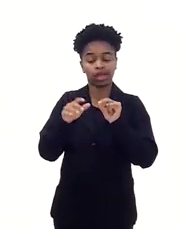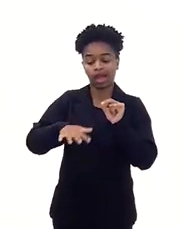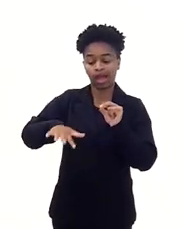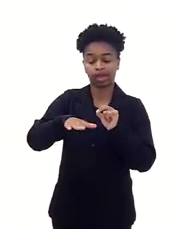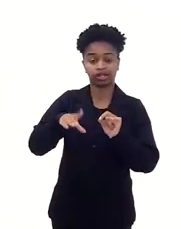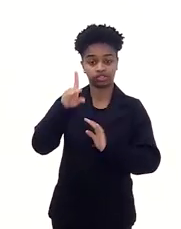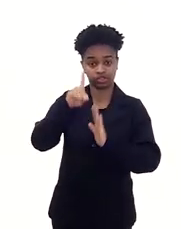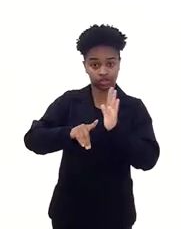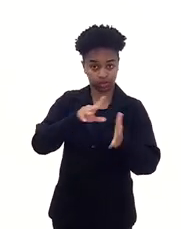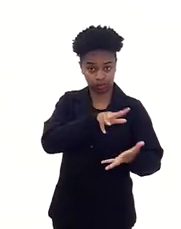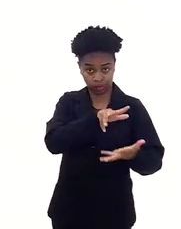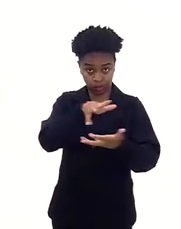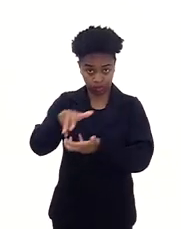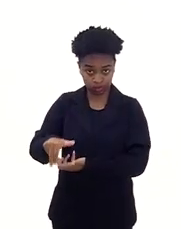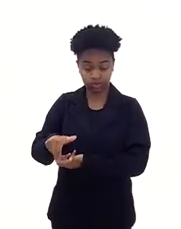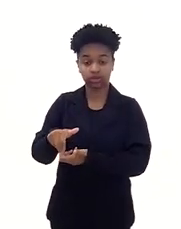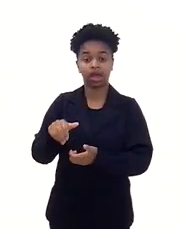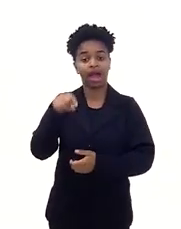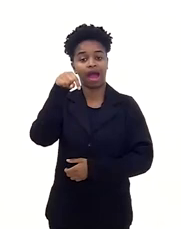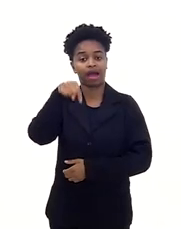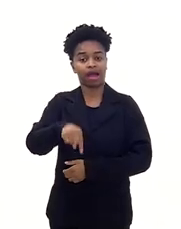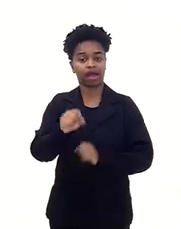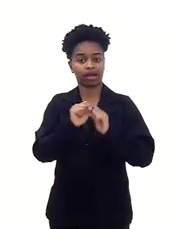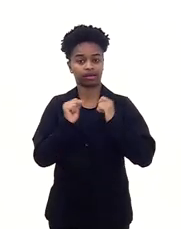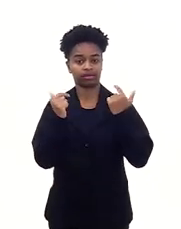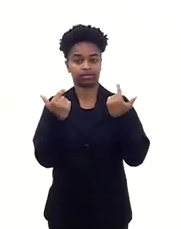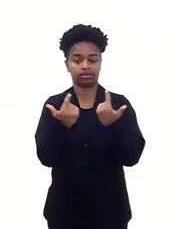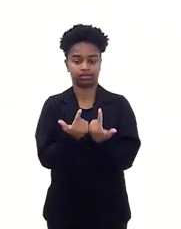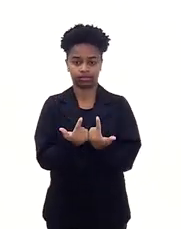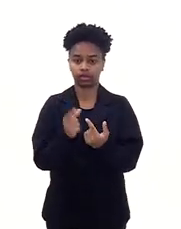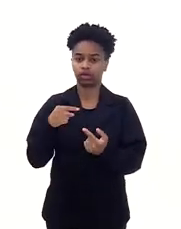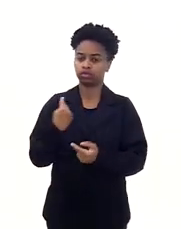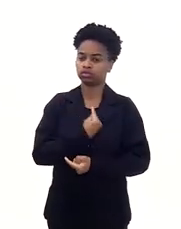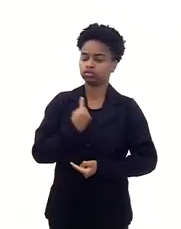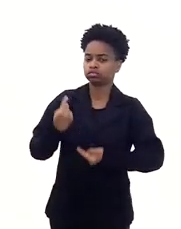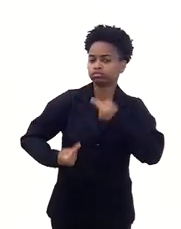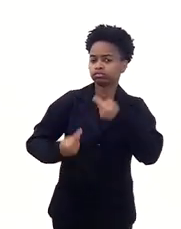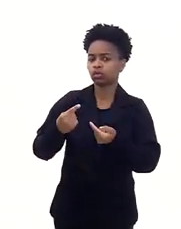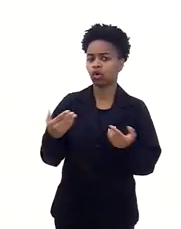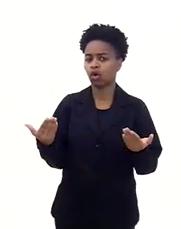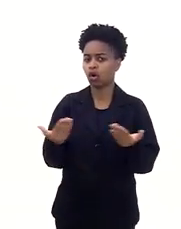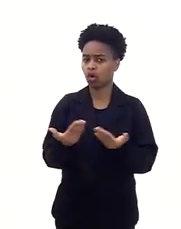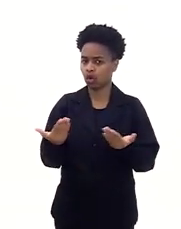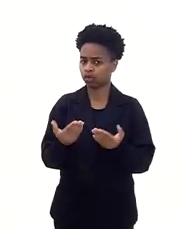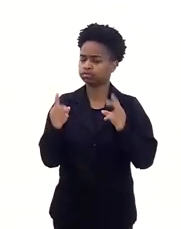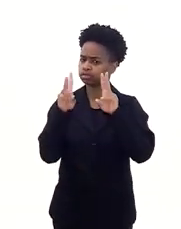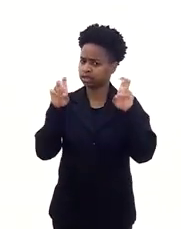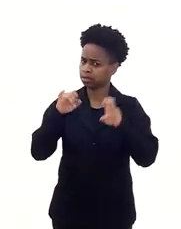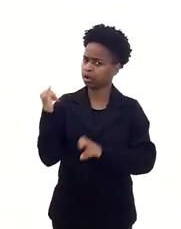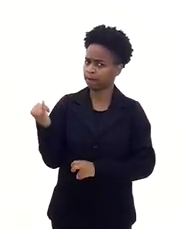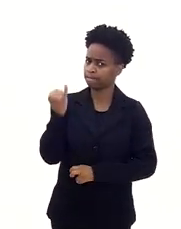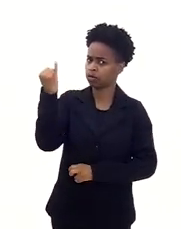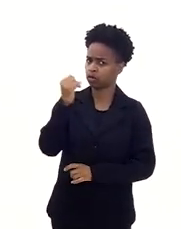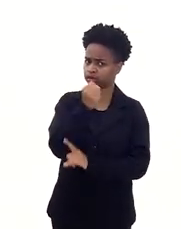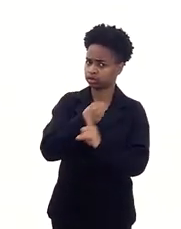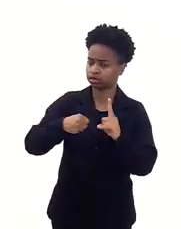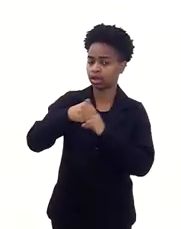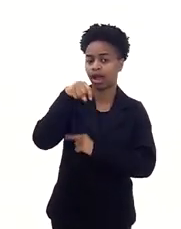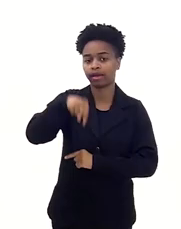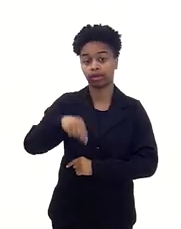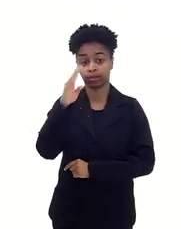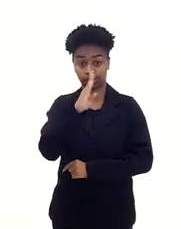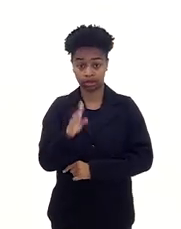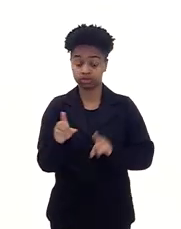ao universo do direito internacional, desta casa legislativa, debatendo hoje algo que é muito caro para a sociedade